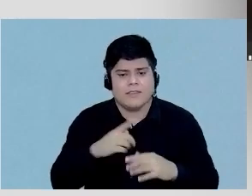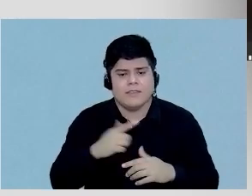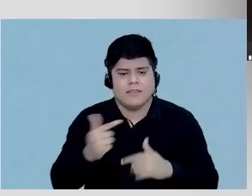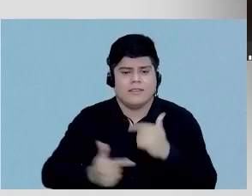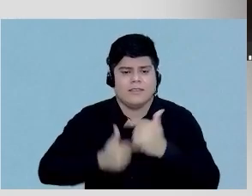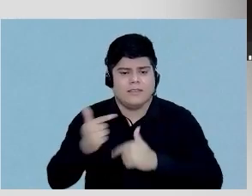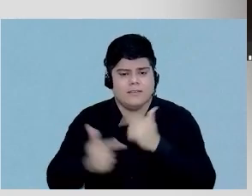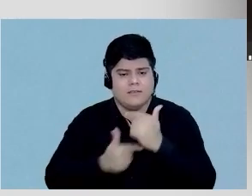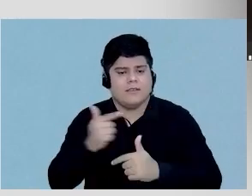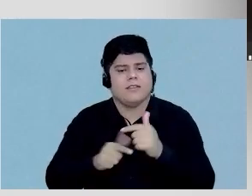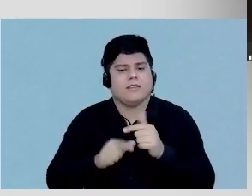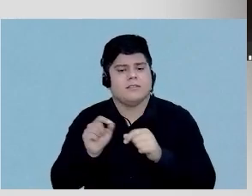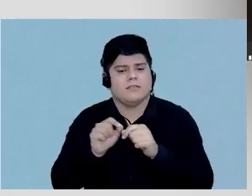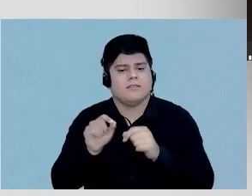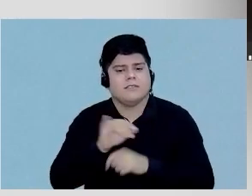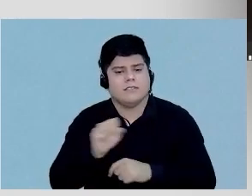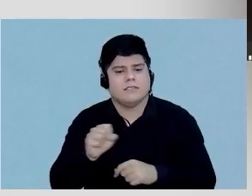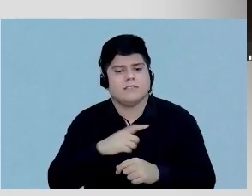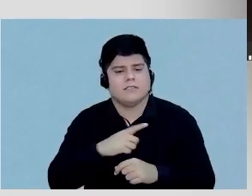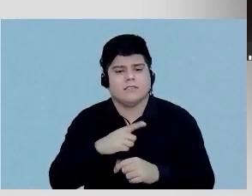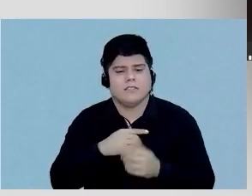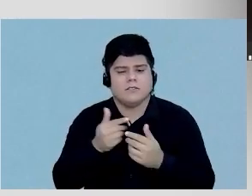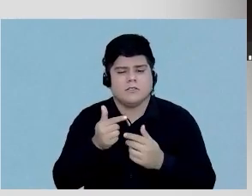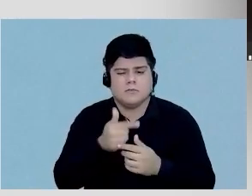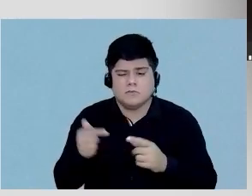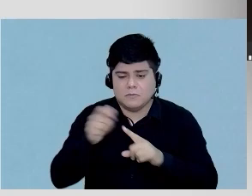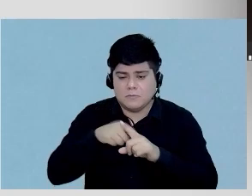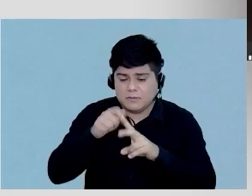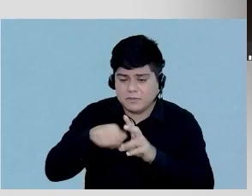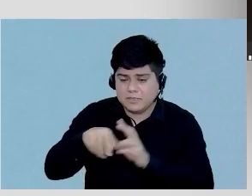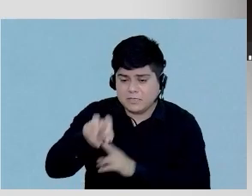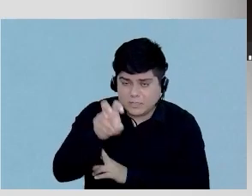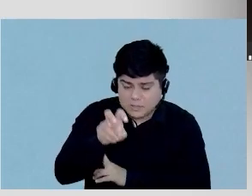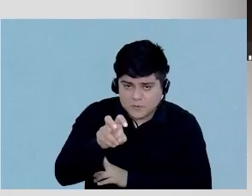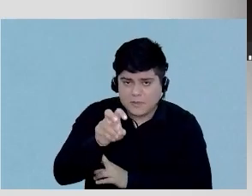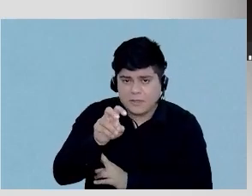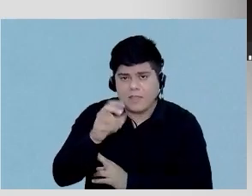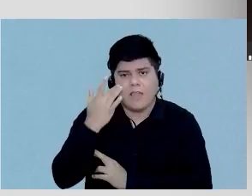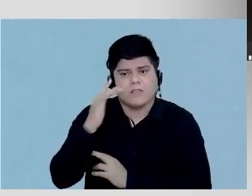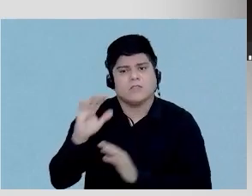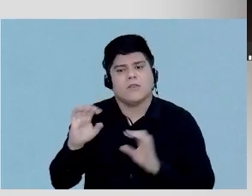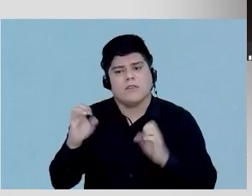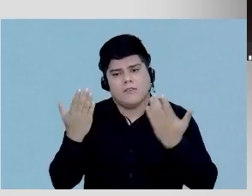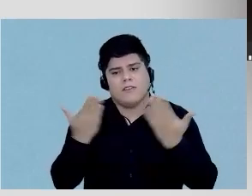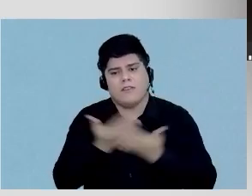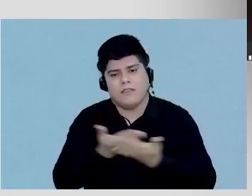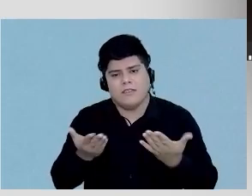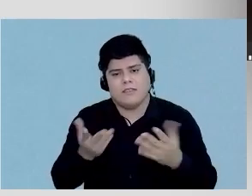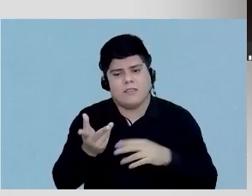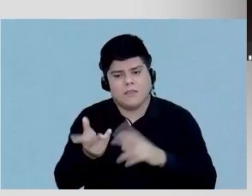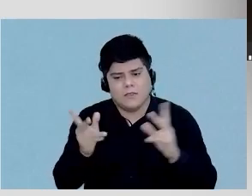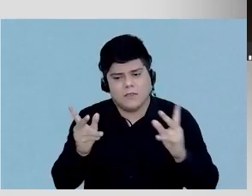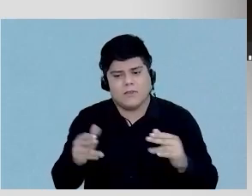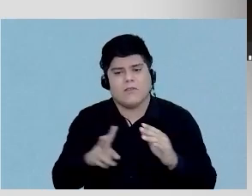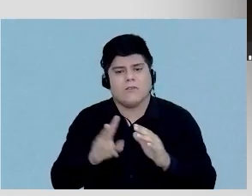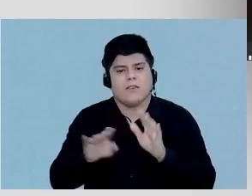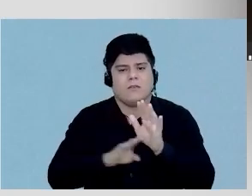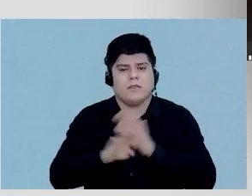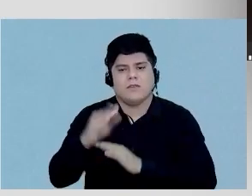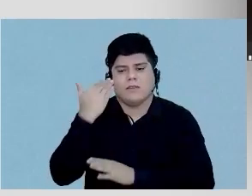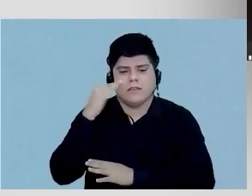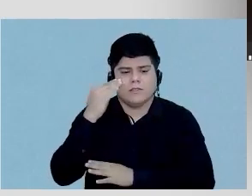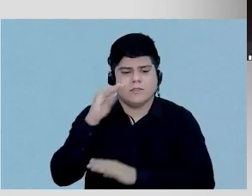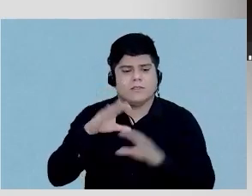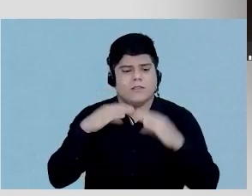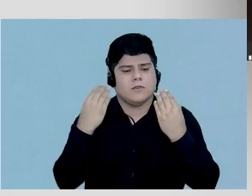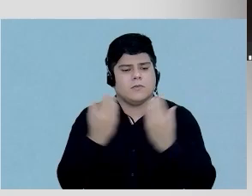trabalhado para fazer isso estamos nos primeiros cinco meses e a gente acha que com eventos como esse a gente vai aumentar o entendimento